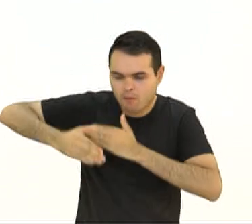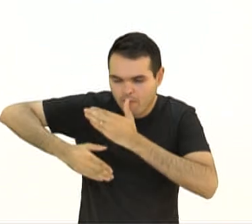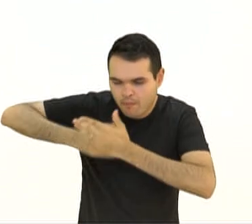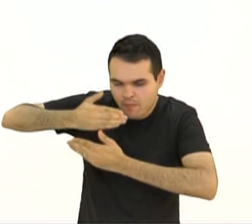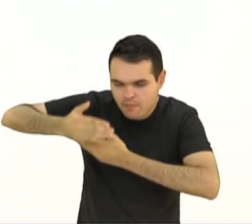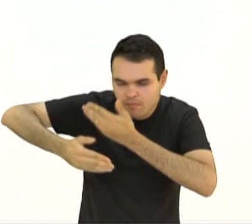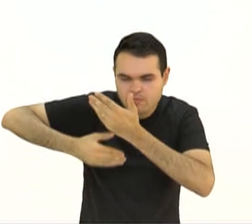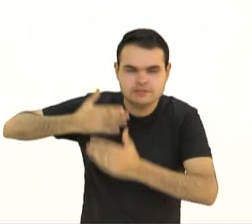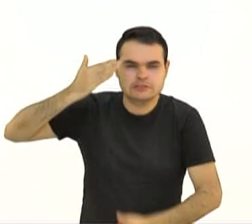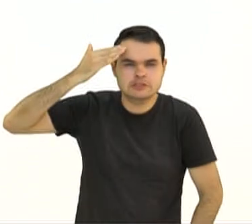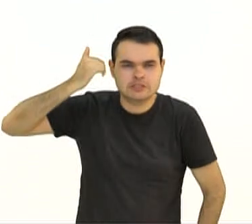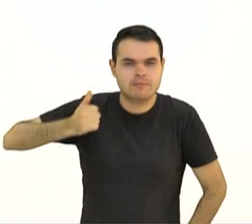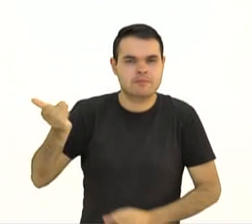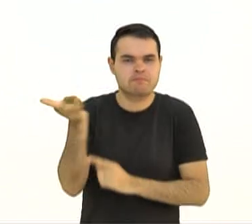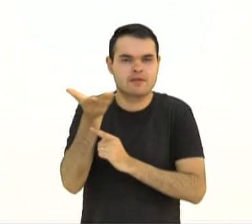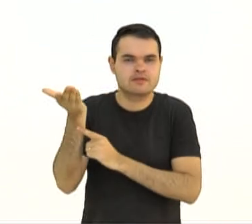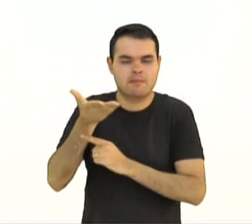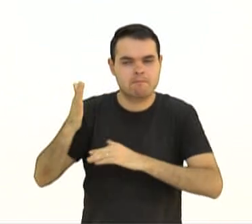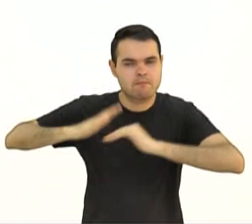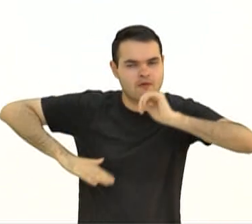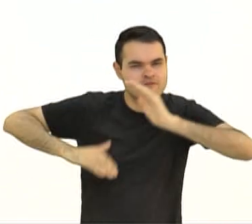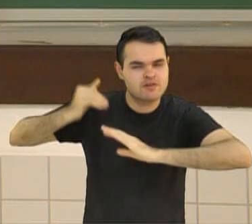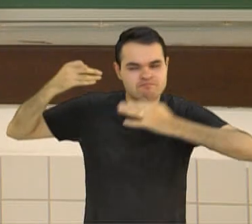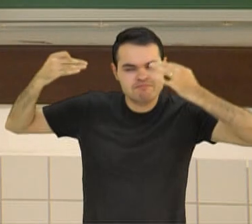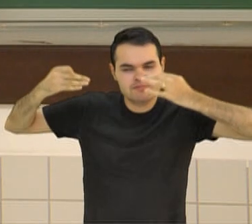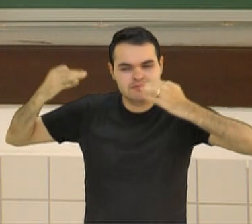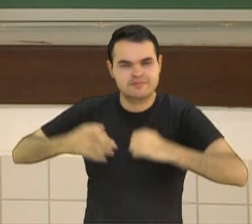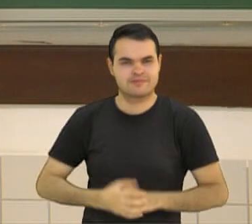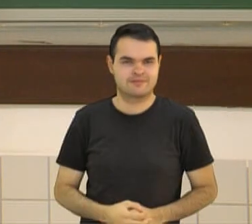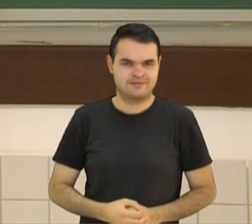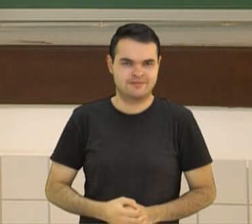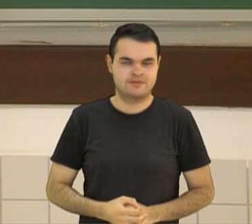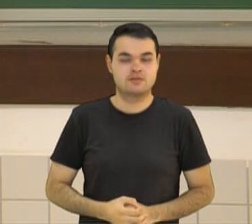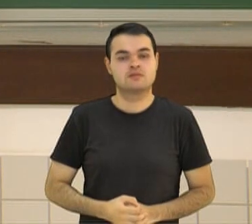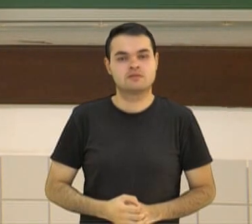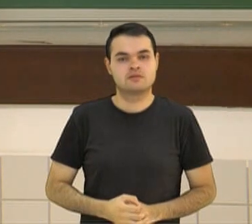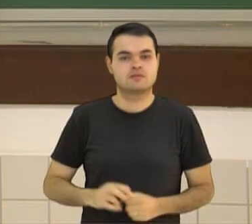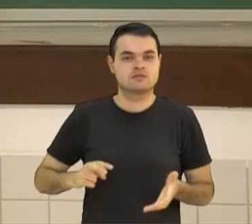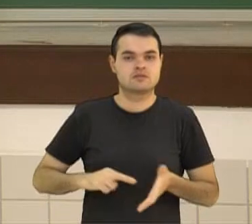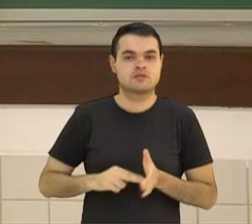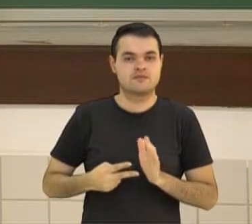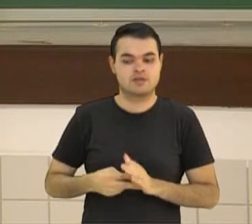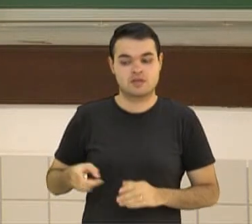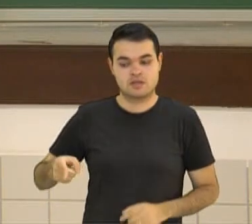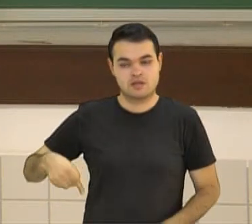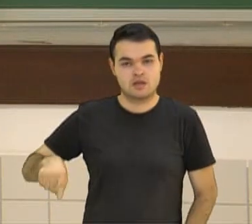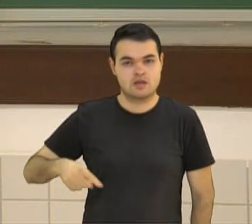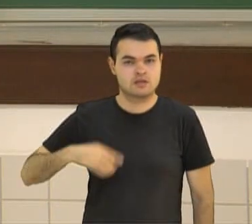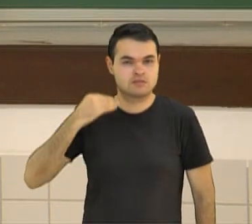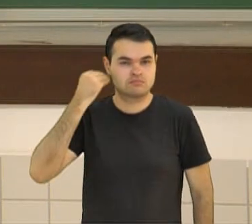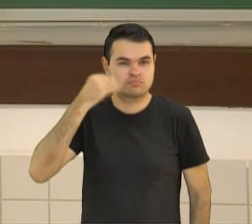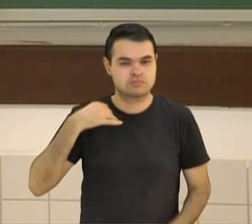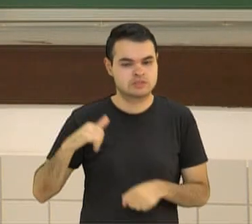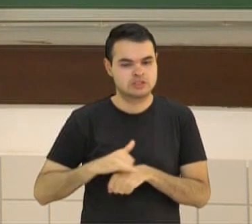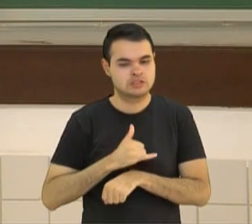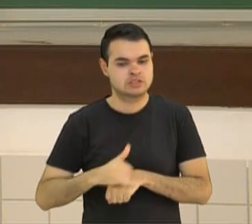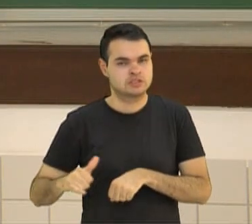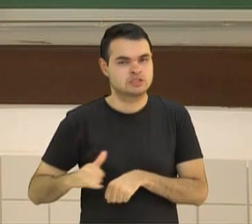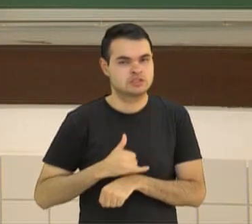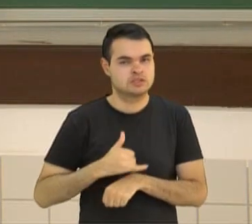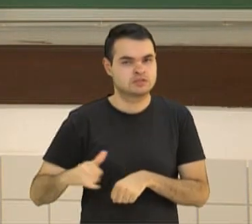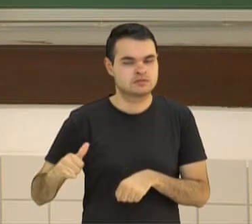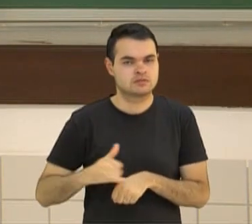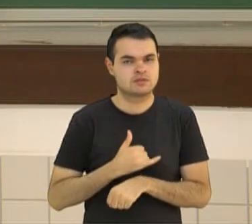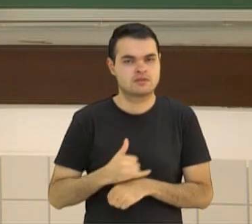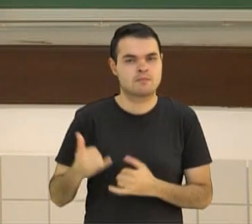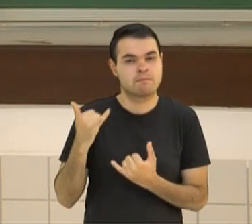em mendigar. O que isso quer dizer? Que elas utilizaram ali um propósito como